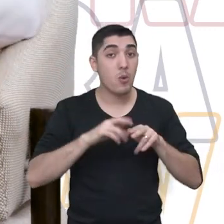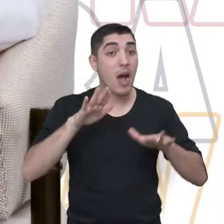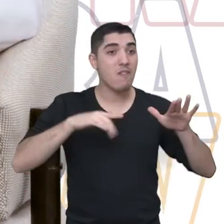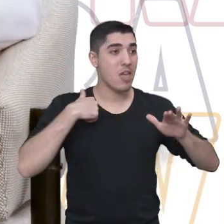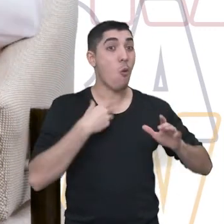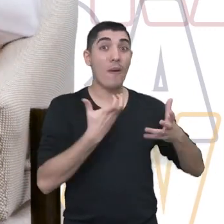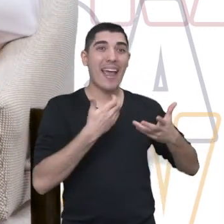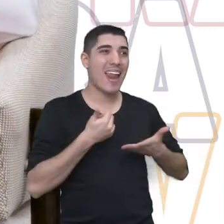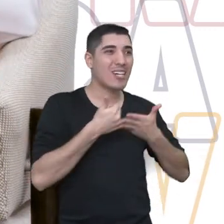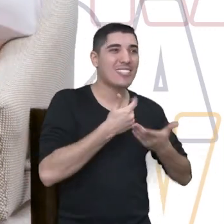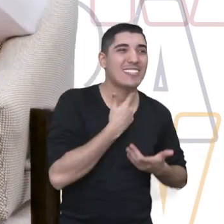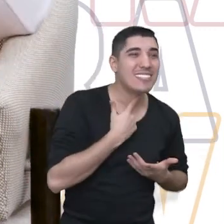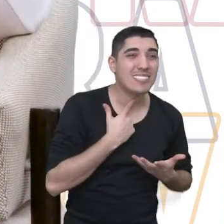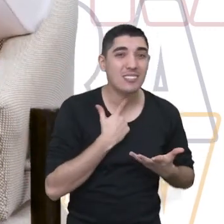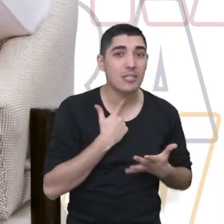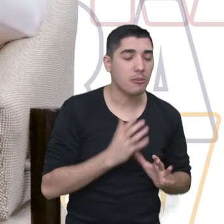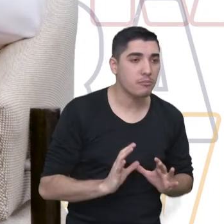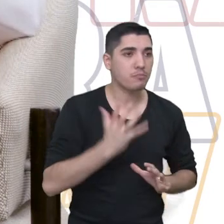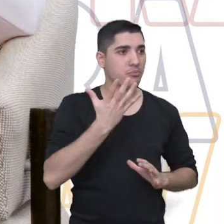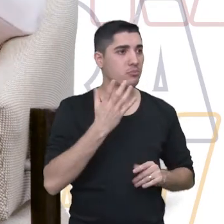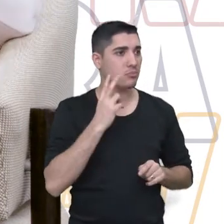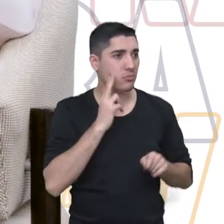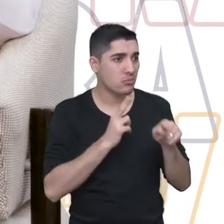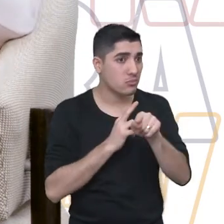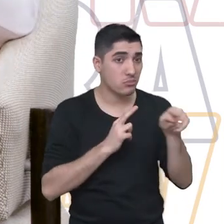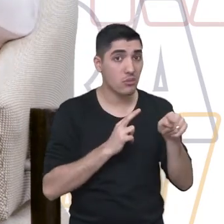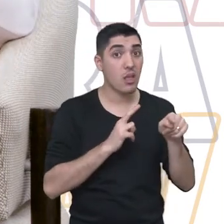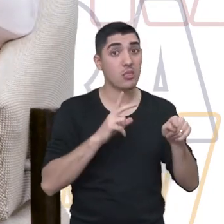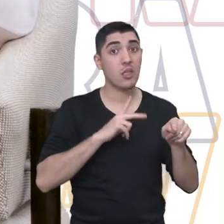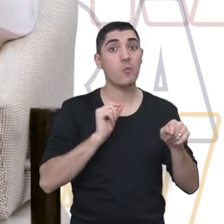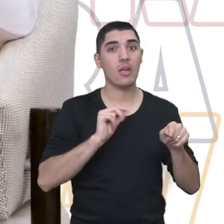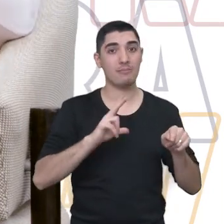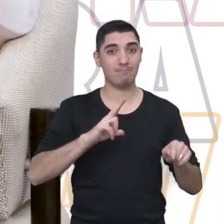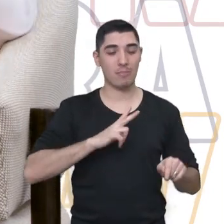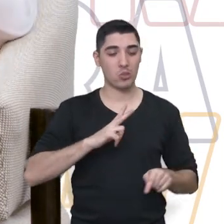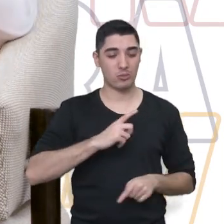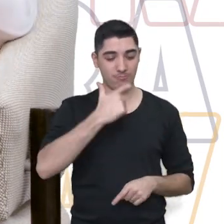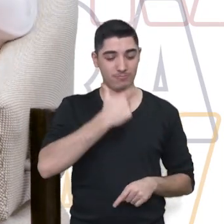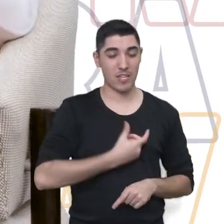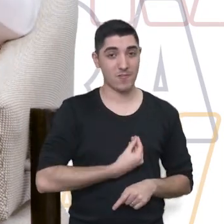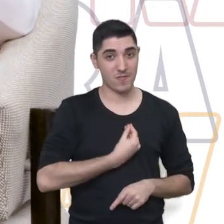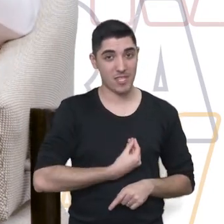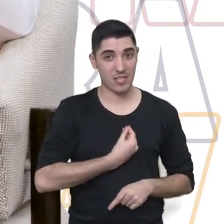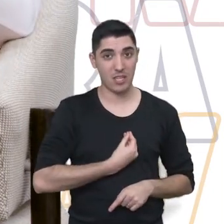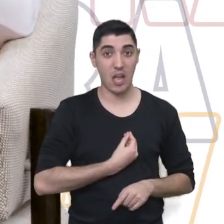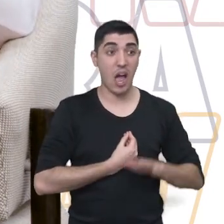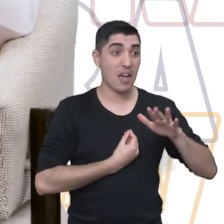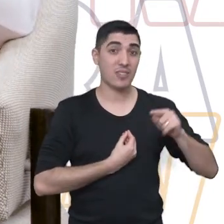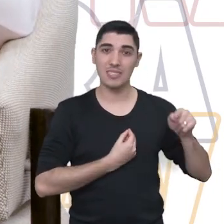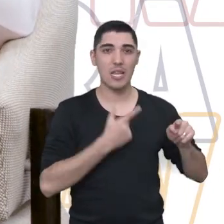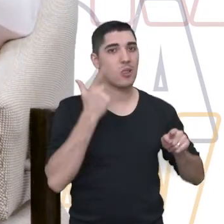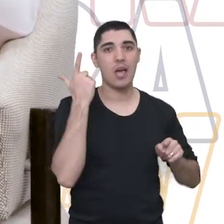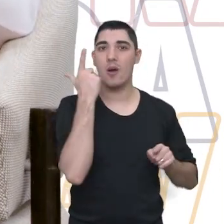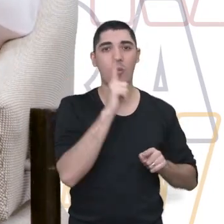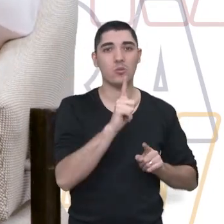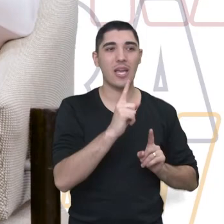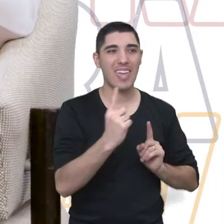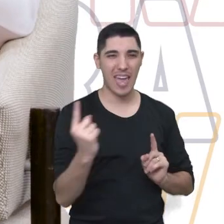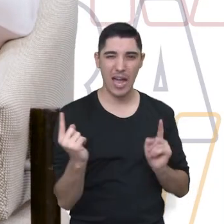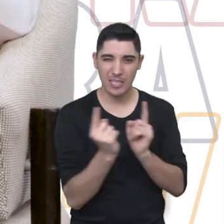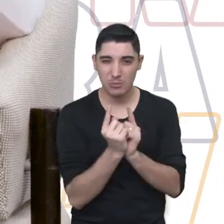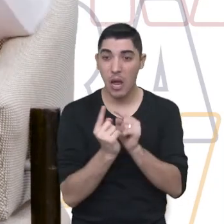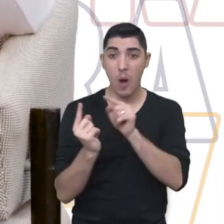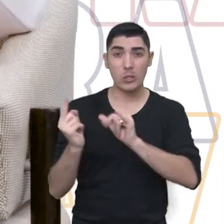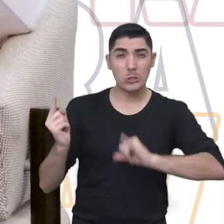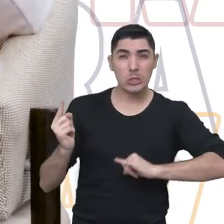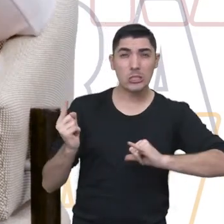cheio de vontade de ajudar, mas ele vai esbarrar justamente nas nossas questões pessoais. Então, às vezes, eu não dou conta de lidar com a dor do